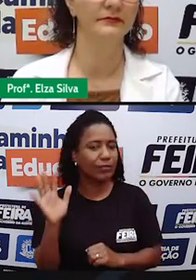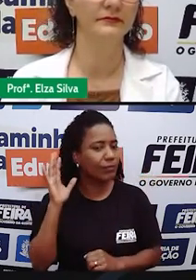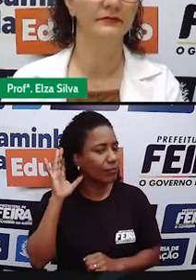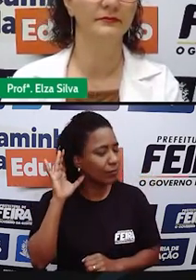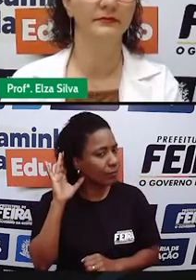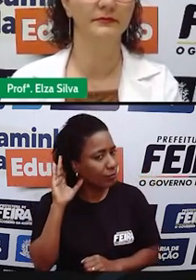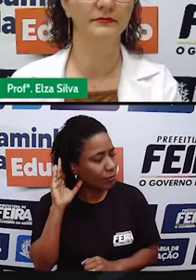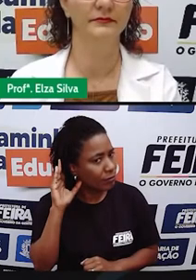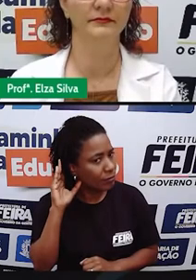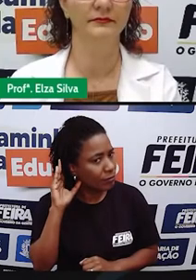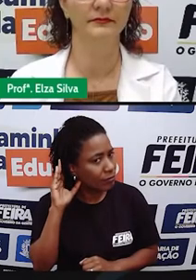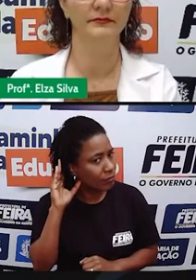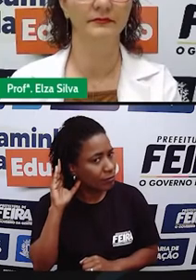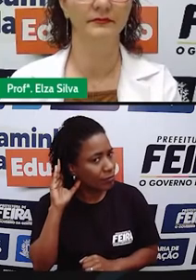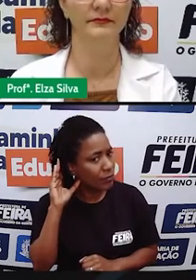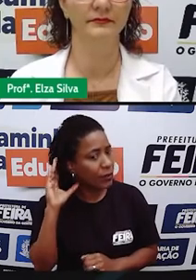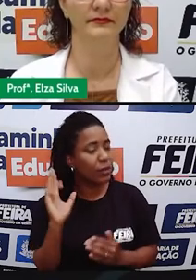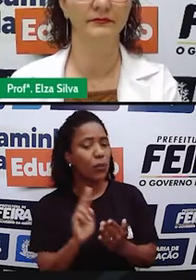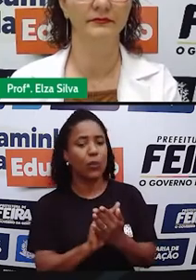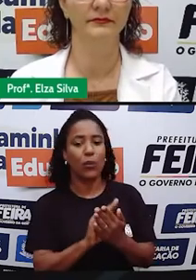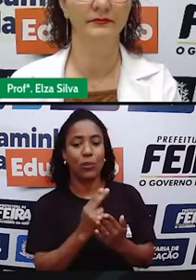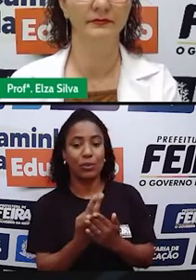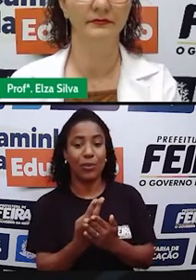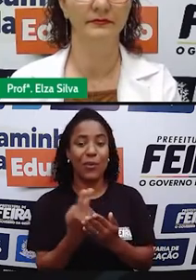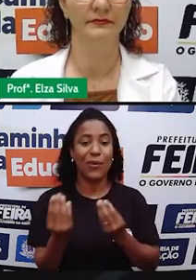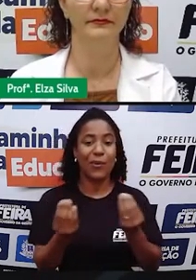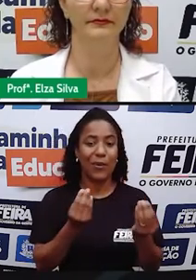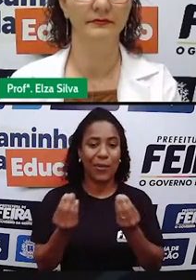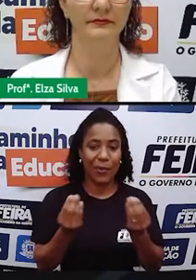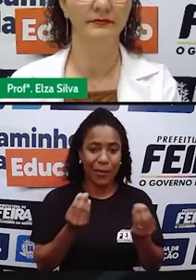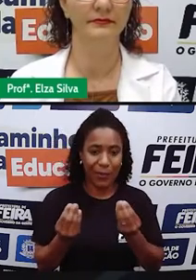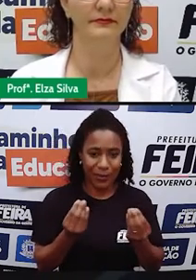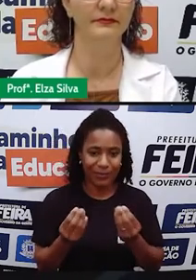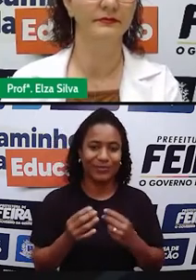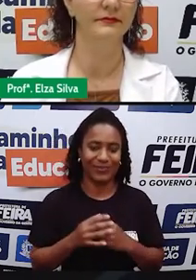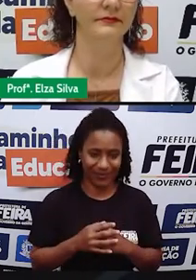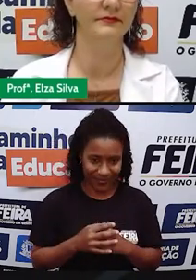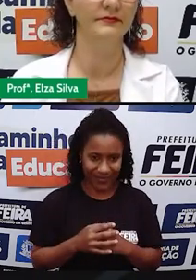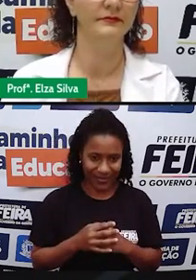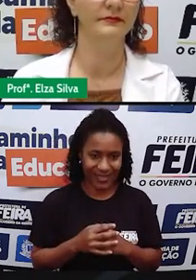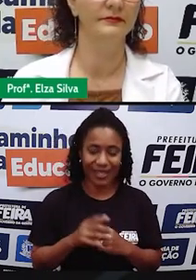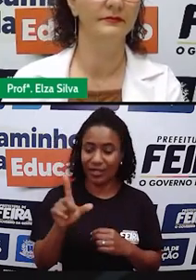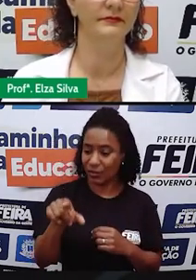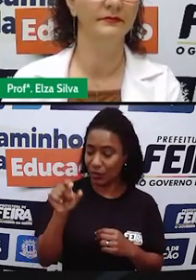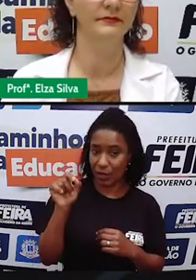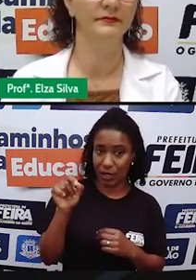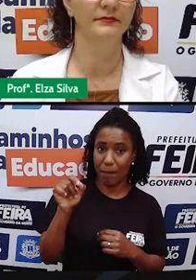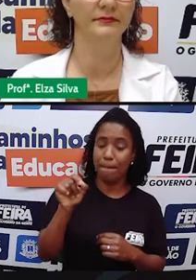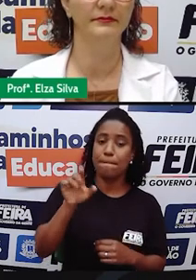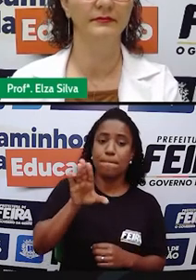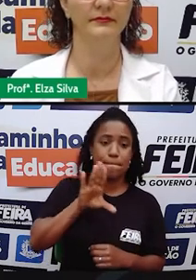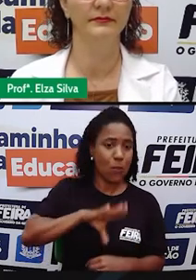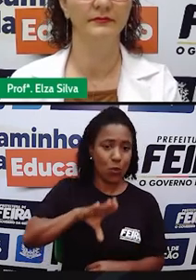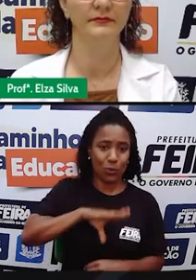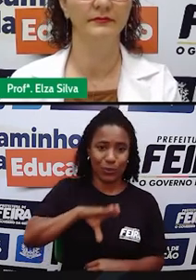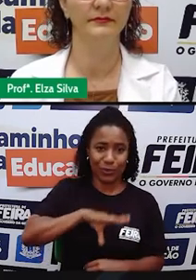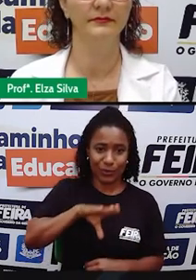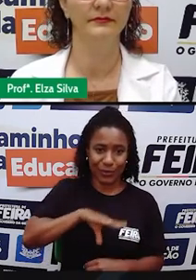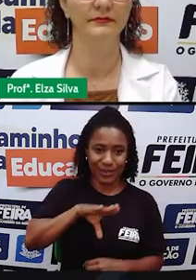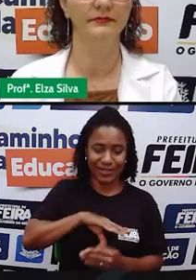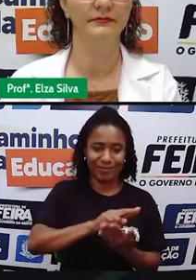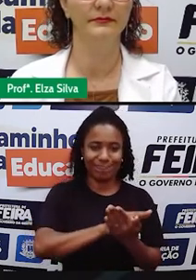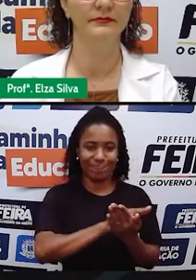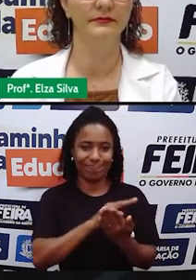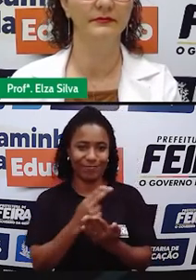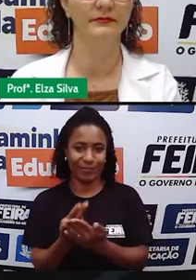e podem ver a tradução na lateral, selecionando a língua portuguesa. Então, como vocês podem ver, Andrew Bird é